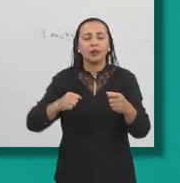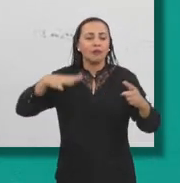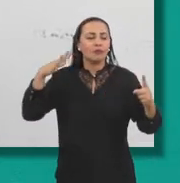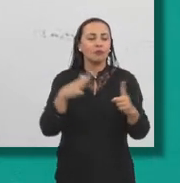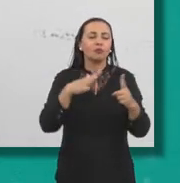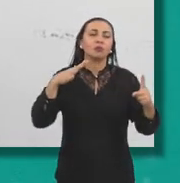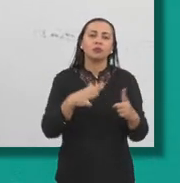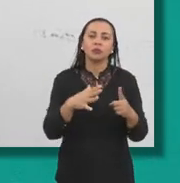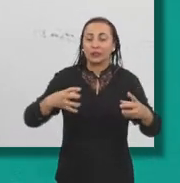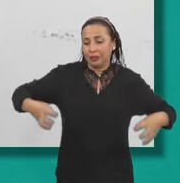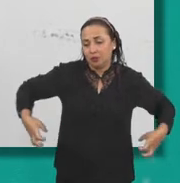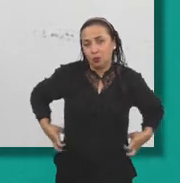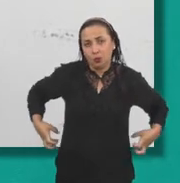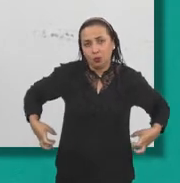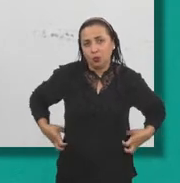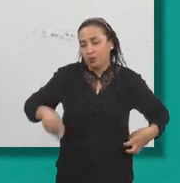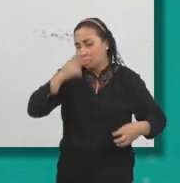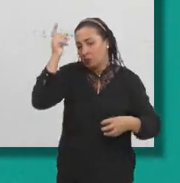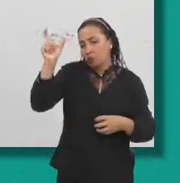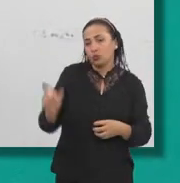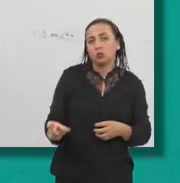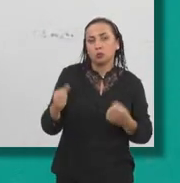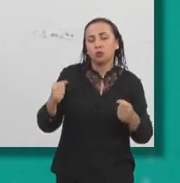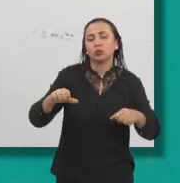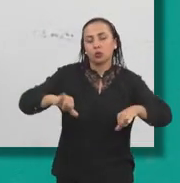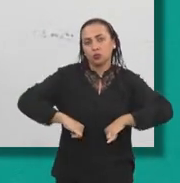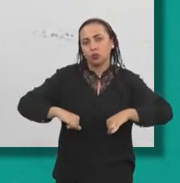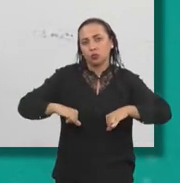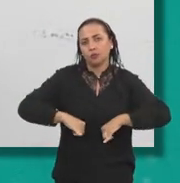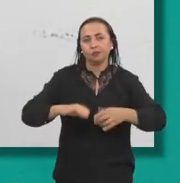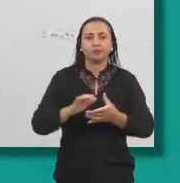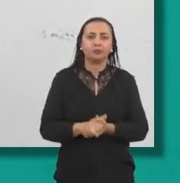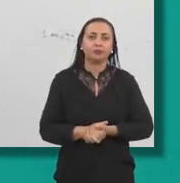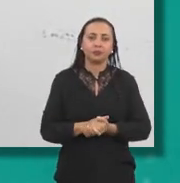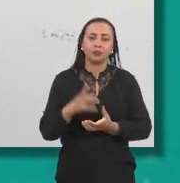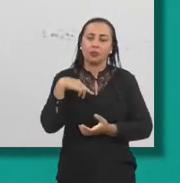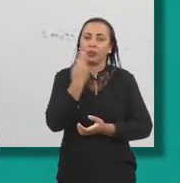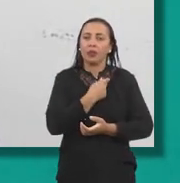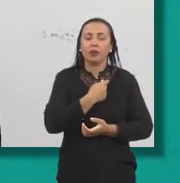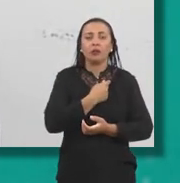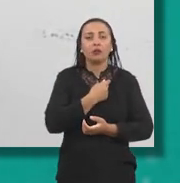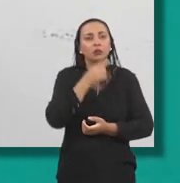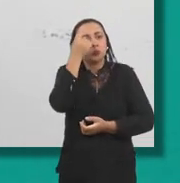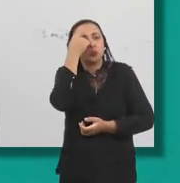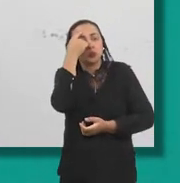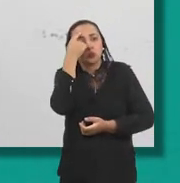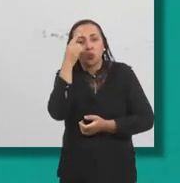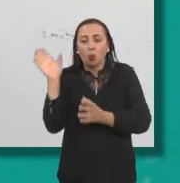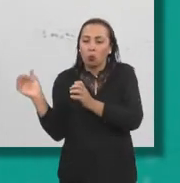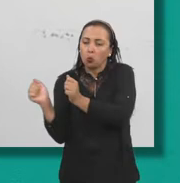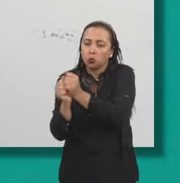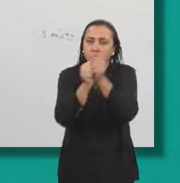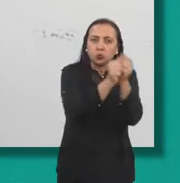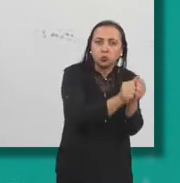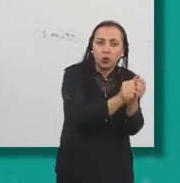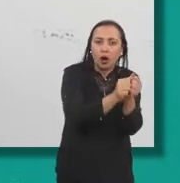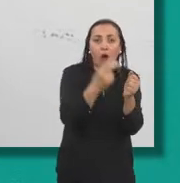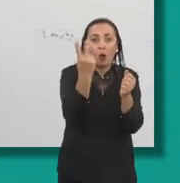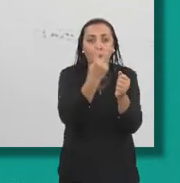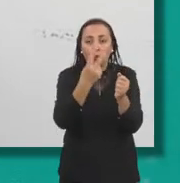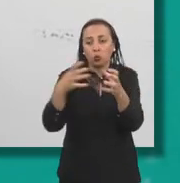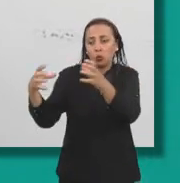renais nesses pacientes. Então, nós resolvemos juntar os dois